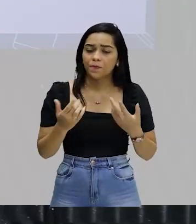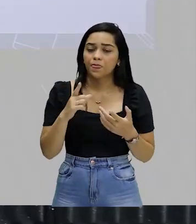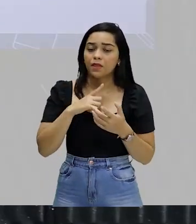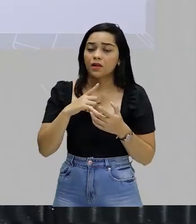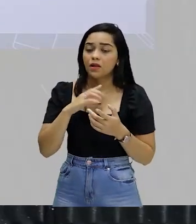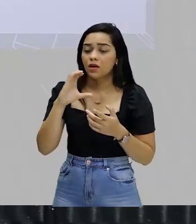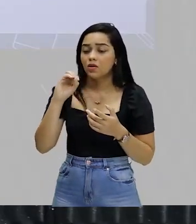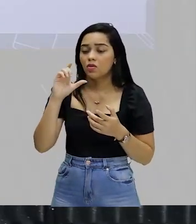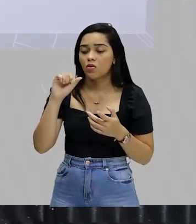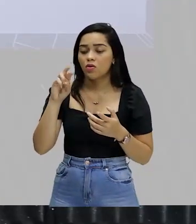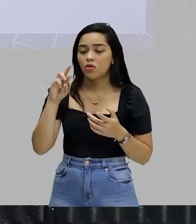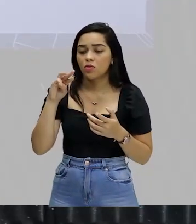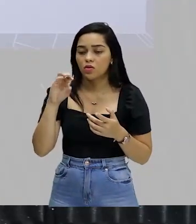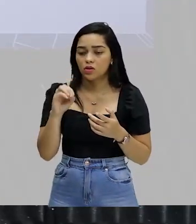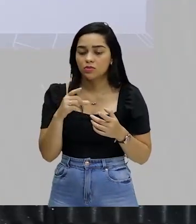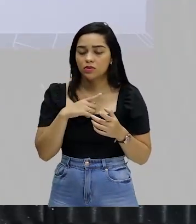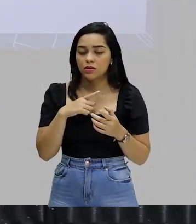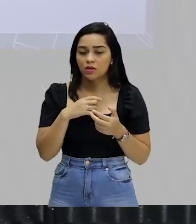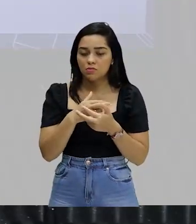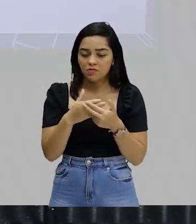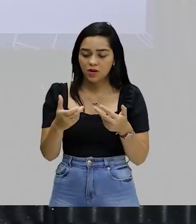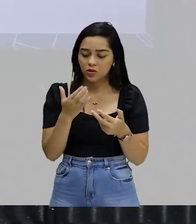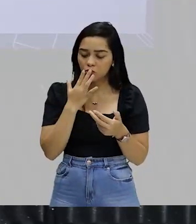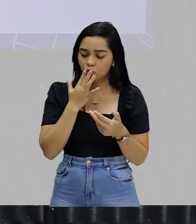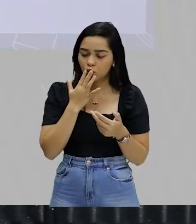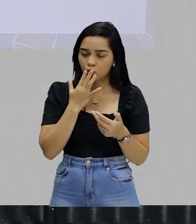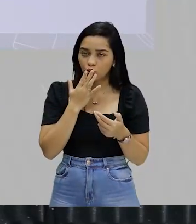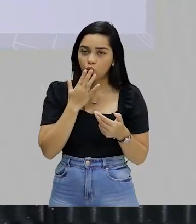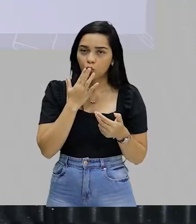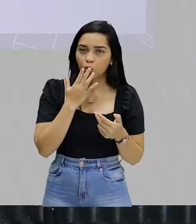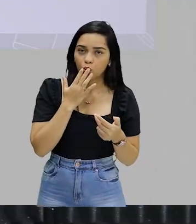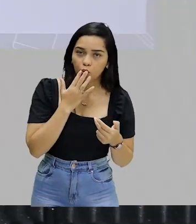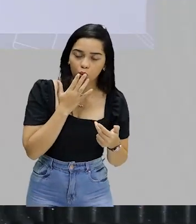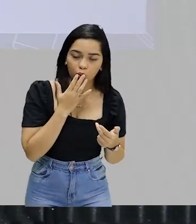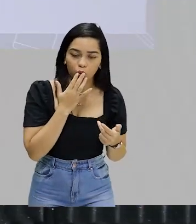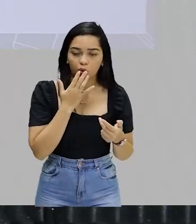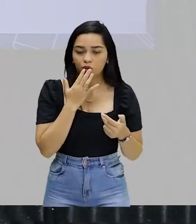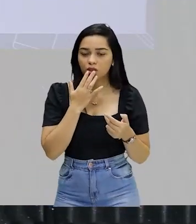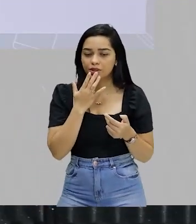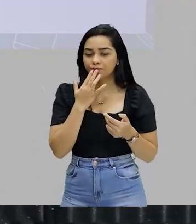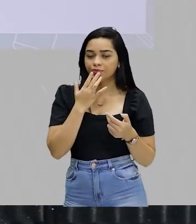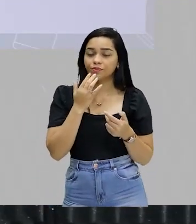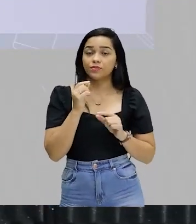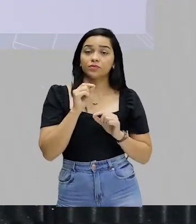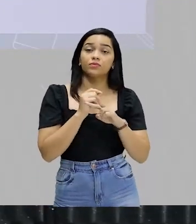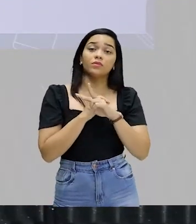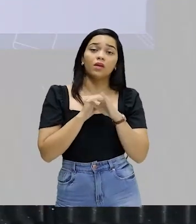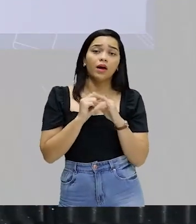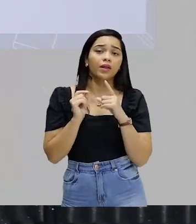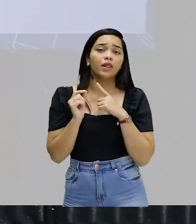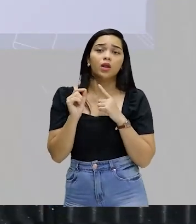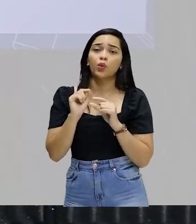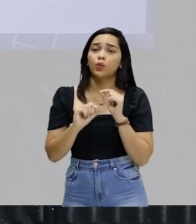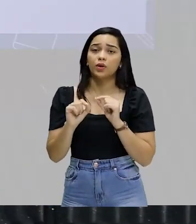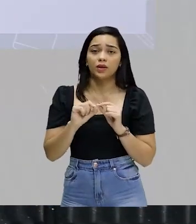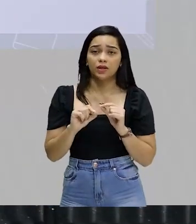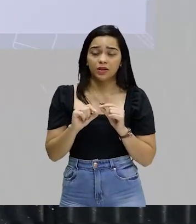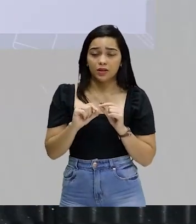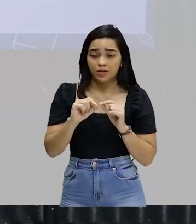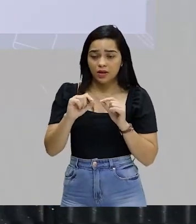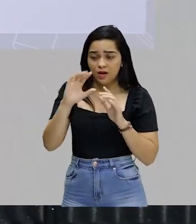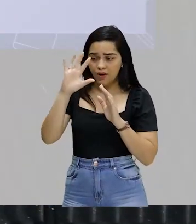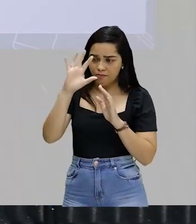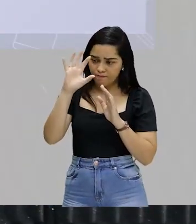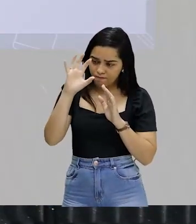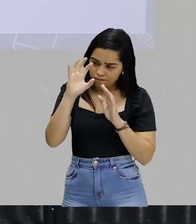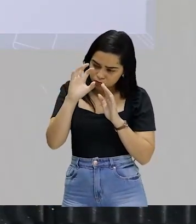esse é o colorismo. como se tivesse uma paleta de cores, certo? Daí o nome colorismo. E aí, quanto mais escura